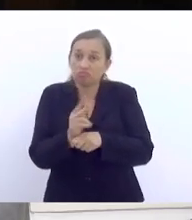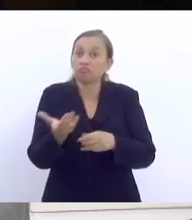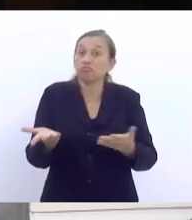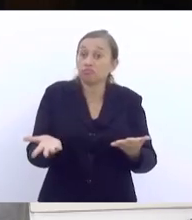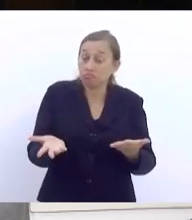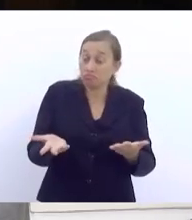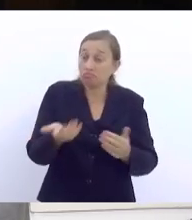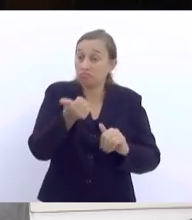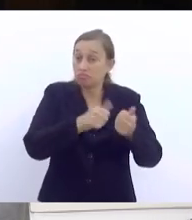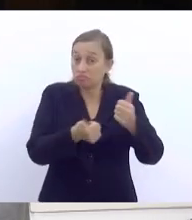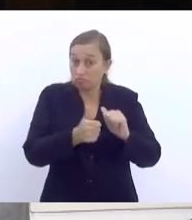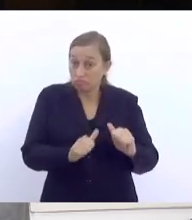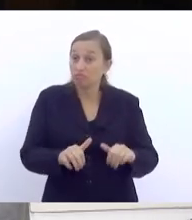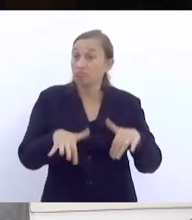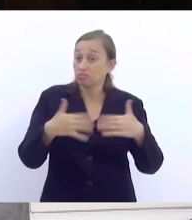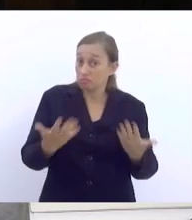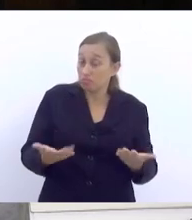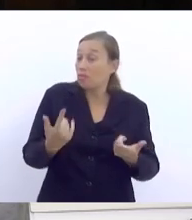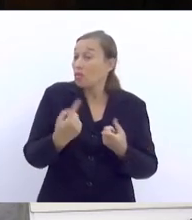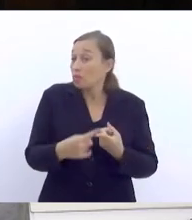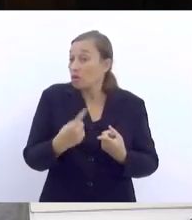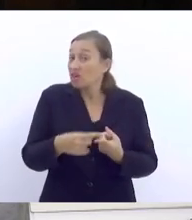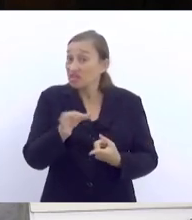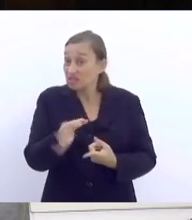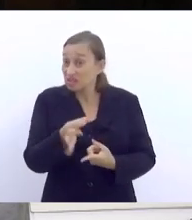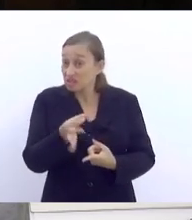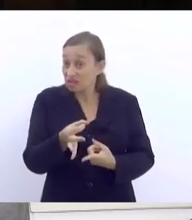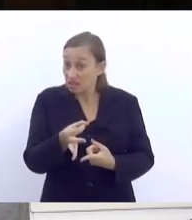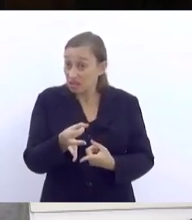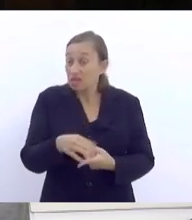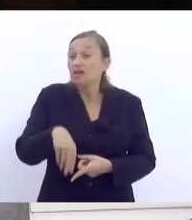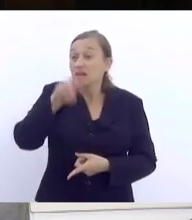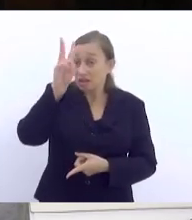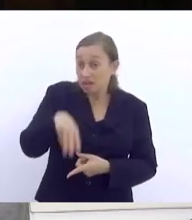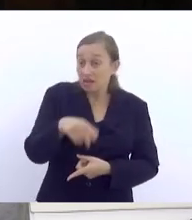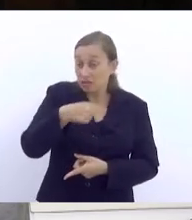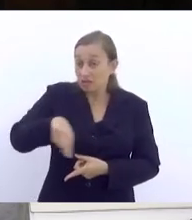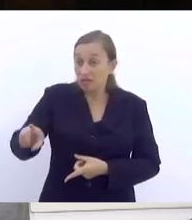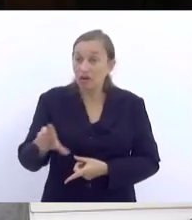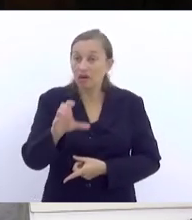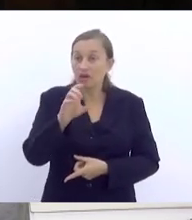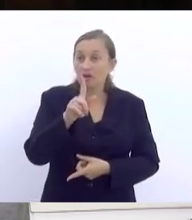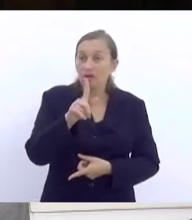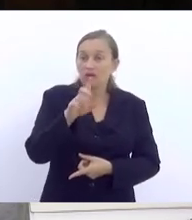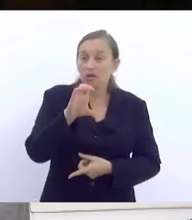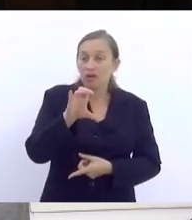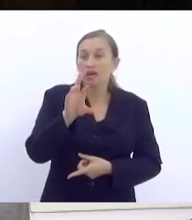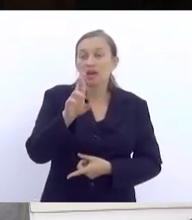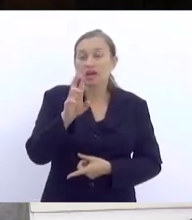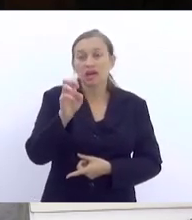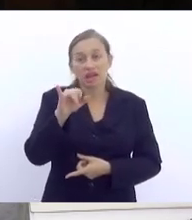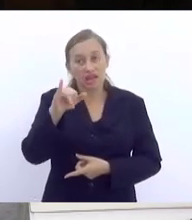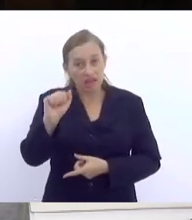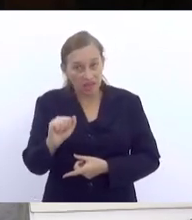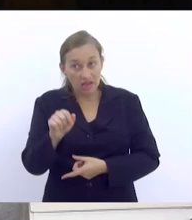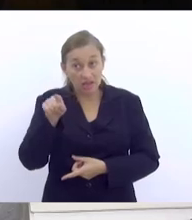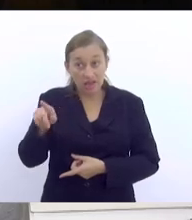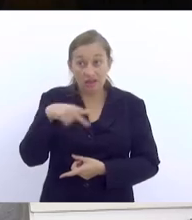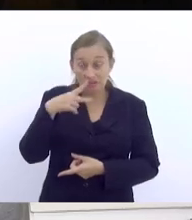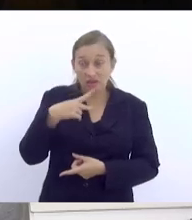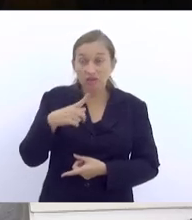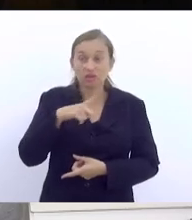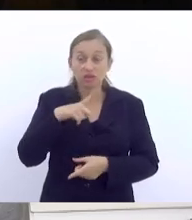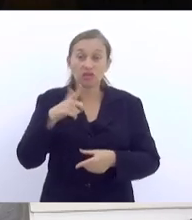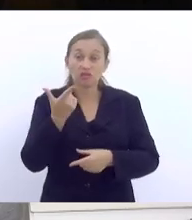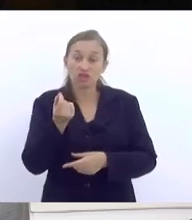avaliação, não monitora. Porque, de fato, quem foi ao CREAS, de onde eles estavam falando, eu já tenho 20 anos de